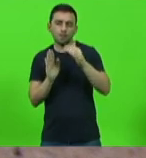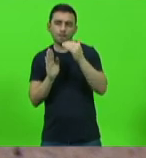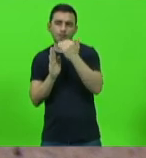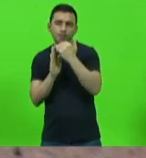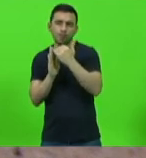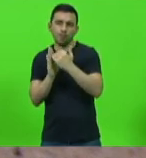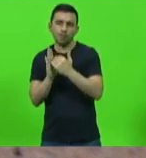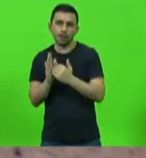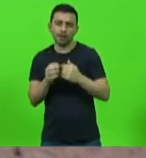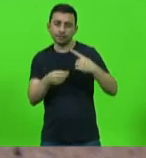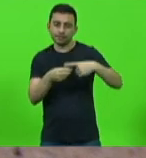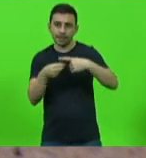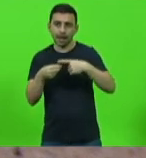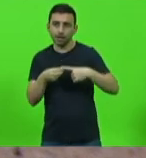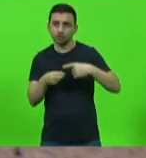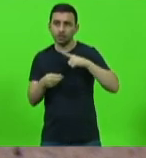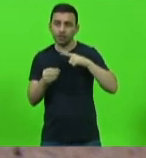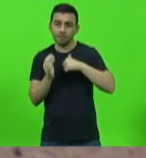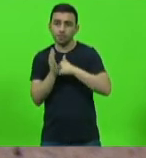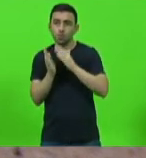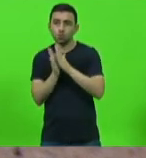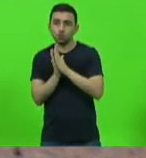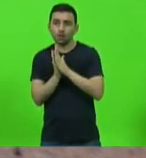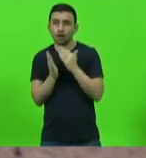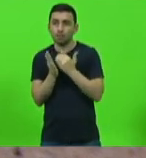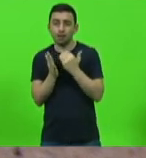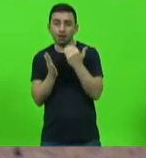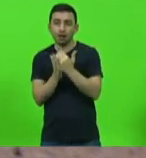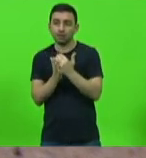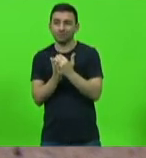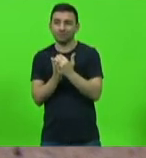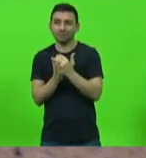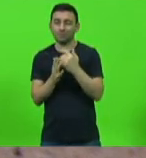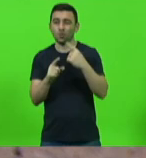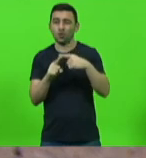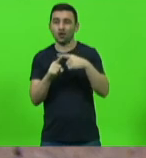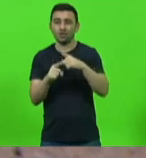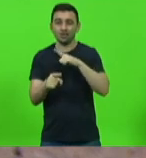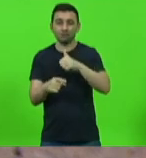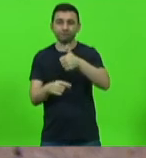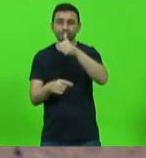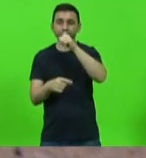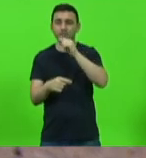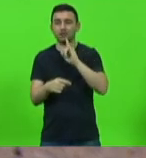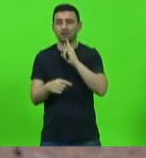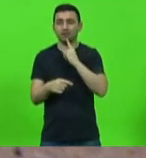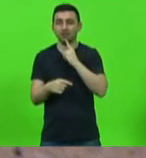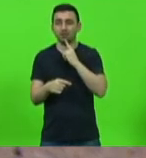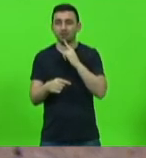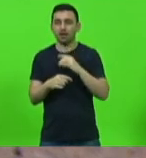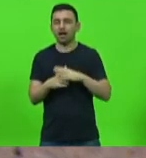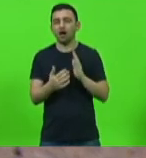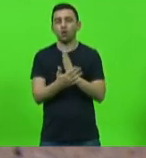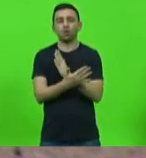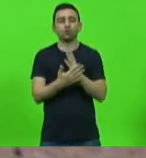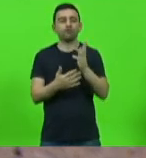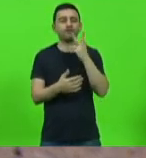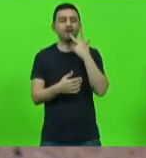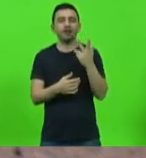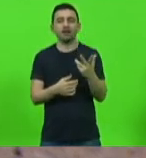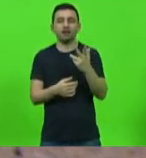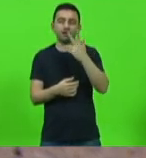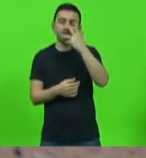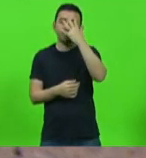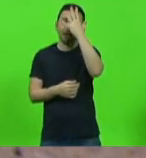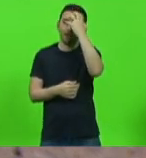o maior número de infrações por dirigir sob influência do alto. É claro que alguém vai dizer ah deputado Ismael